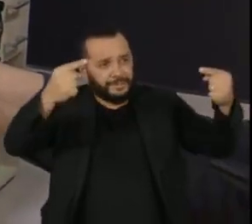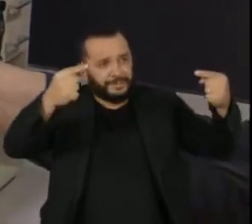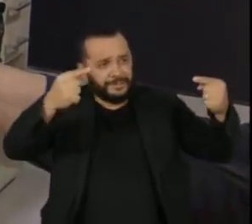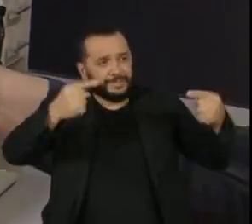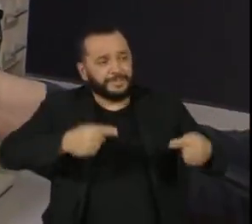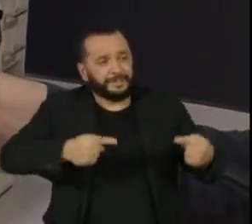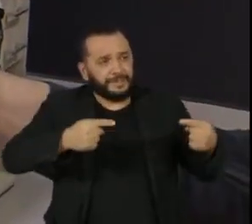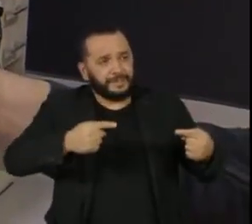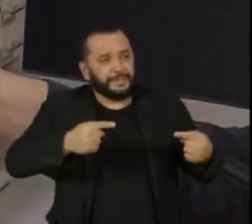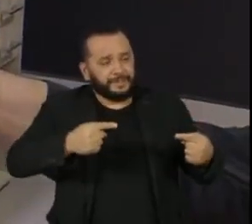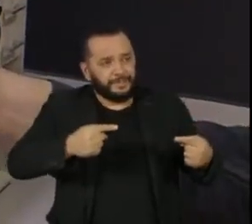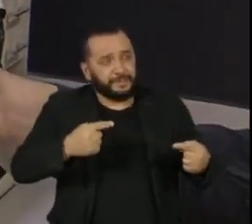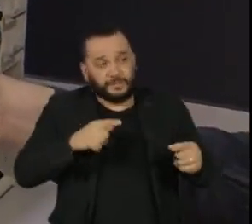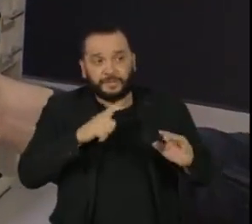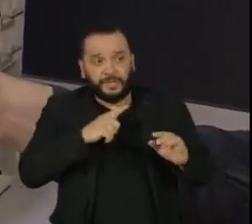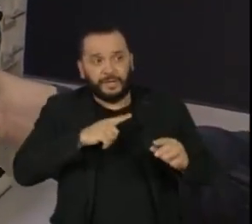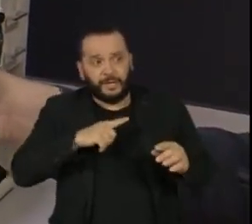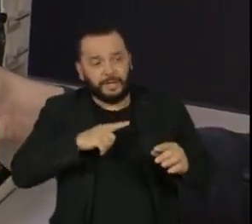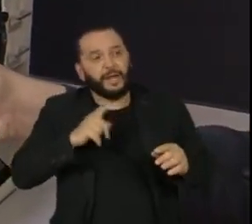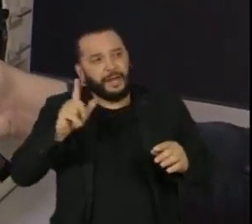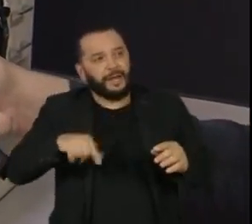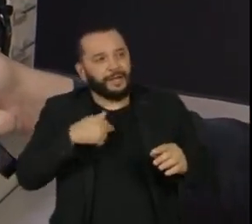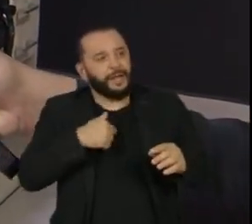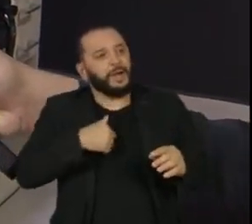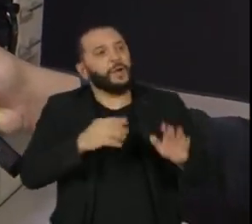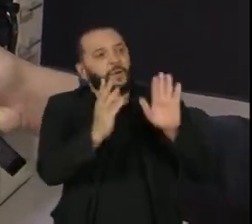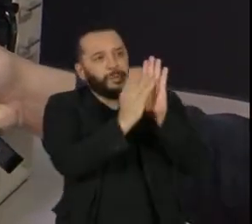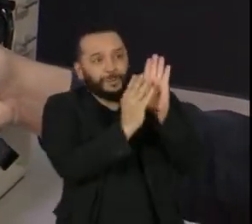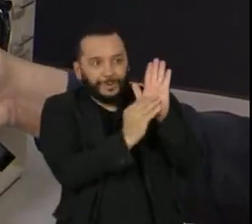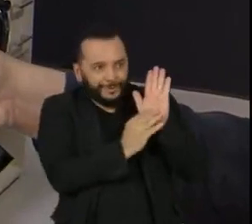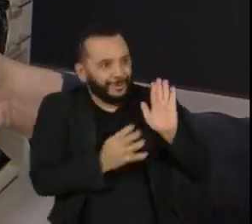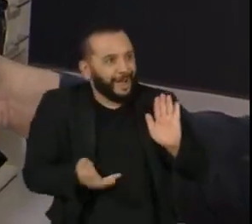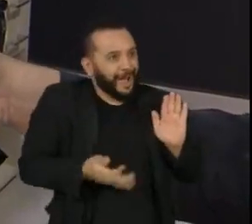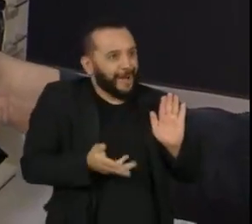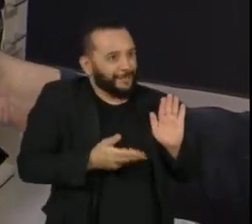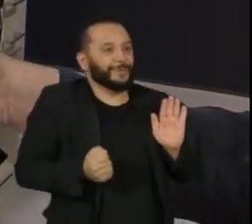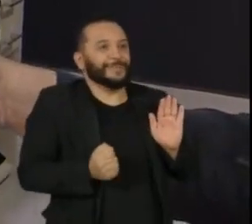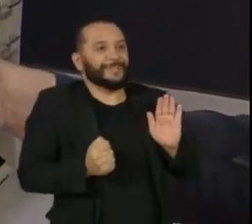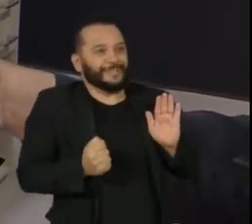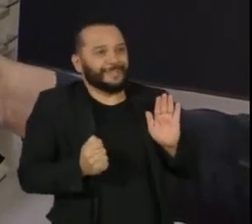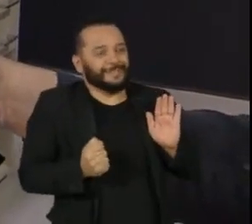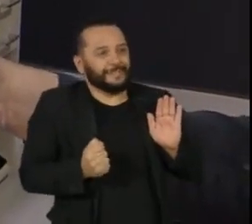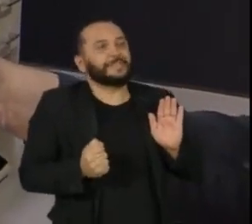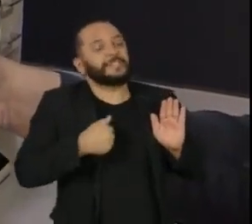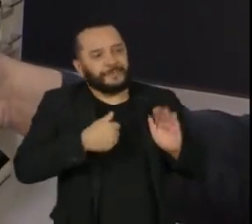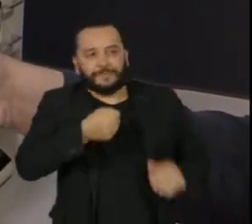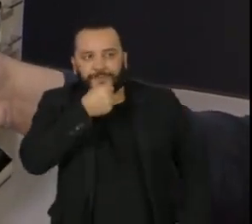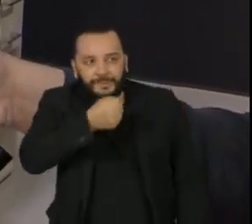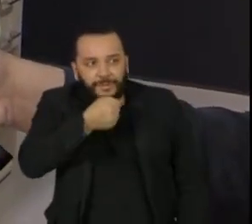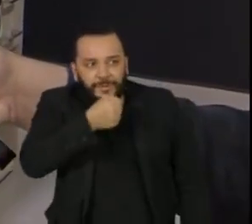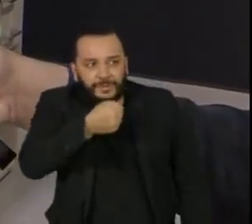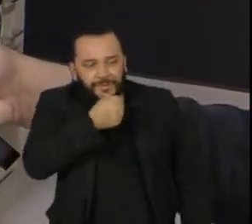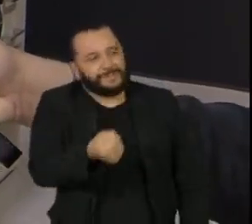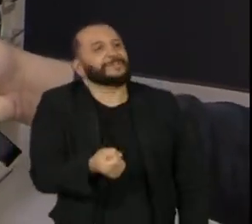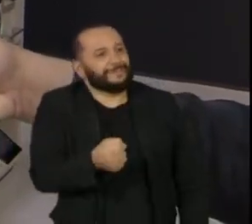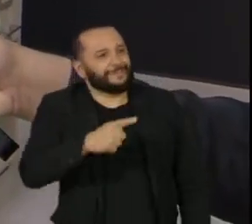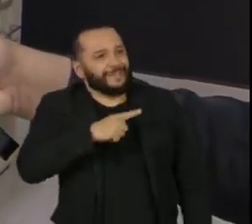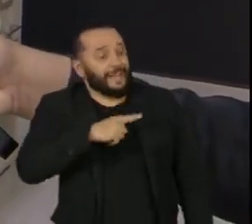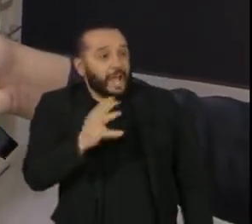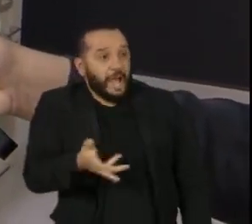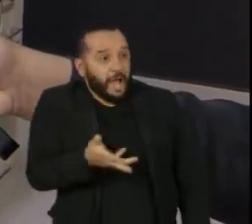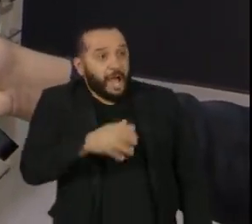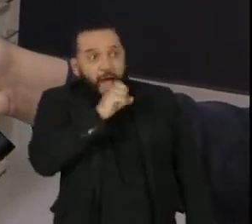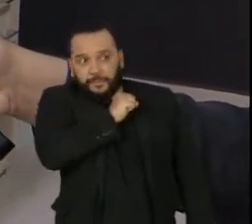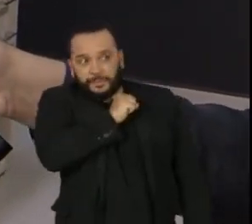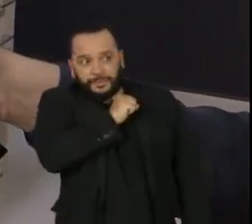diferencia dos outros programas, é o conteúdo ser muito rápido, né, por ser jornalístico, e um